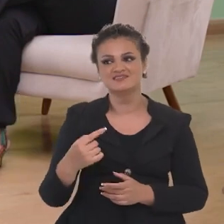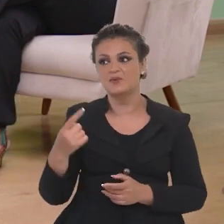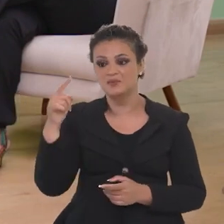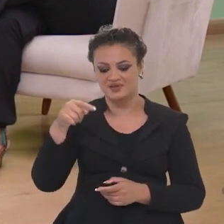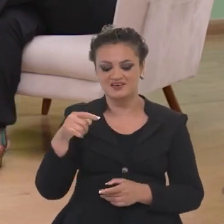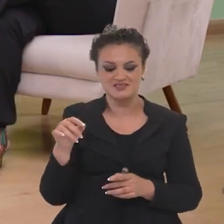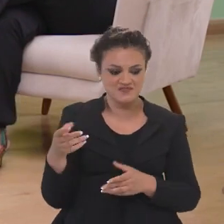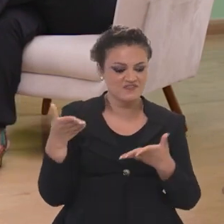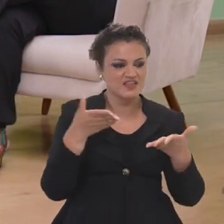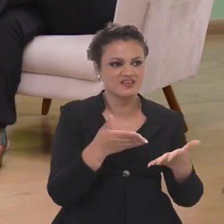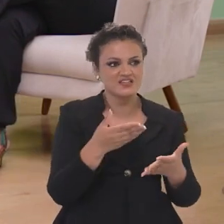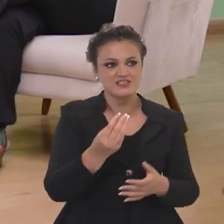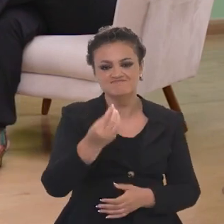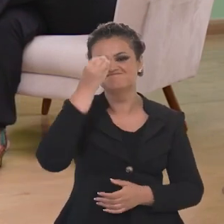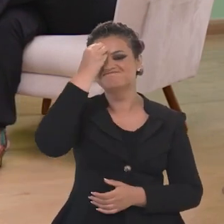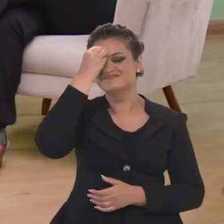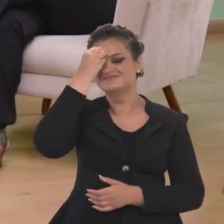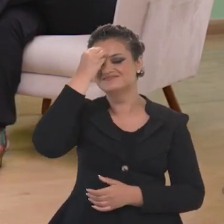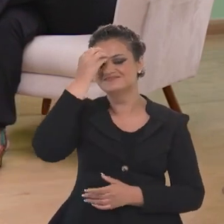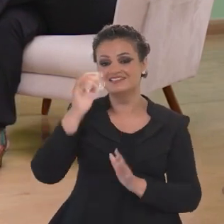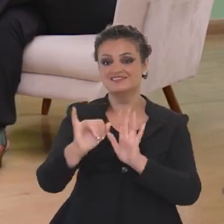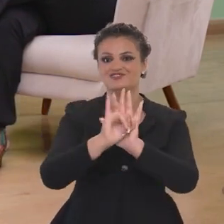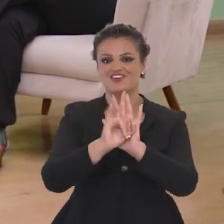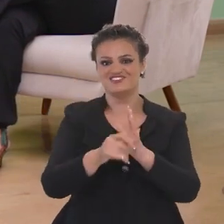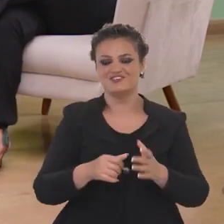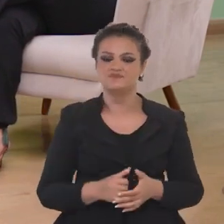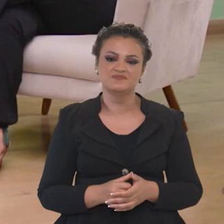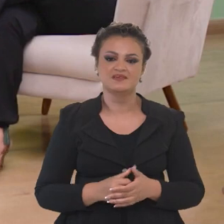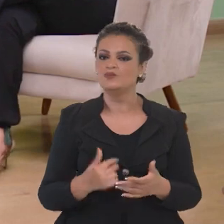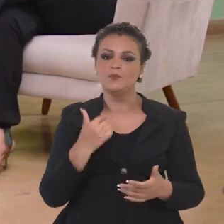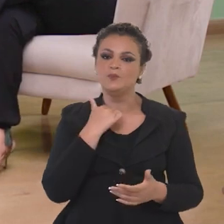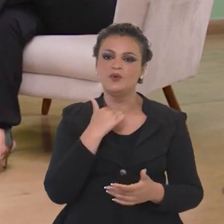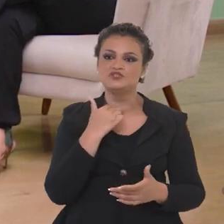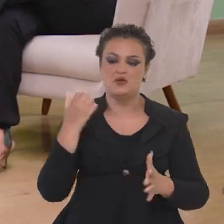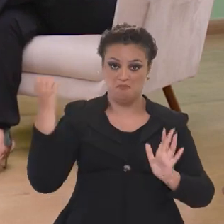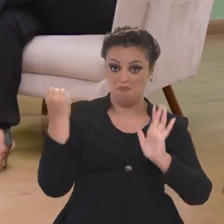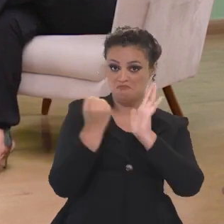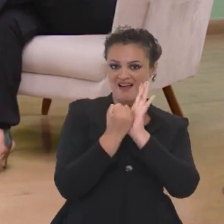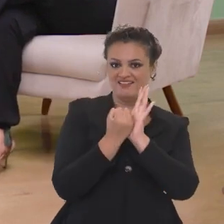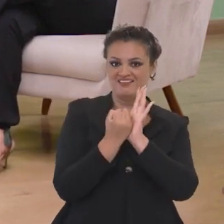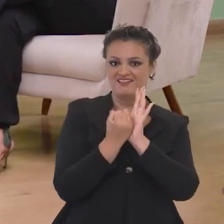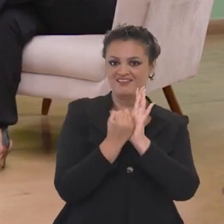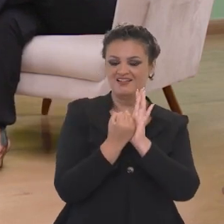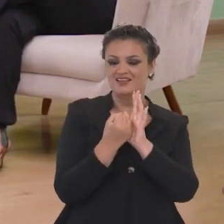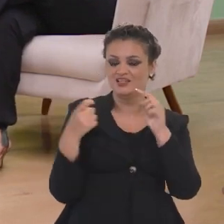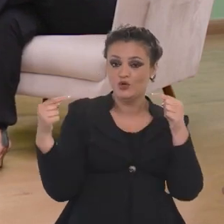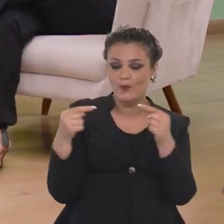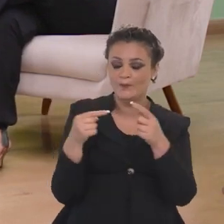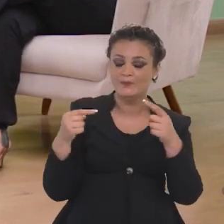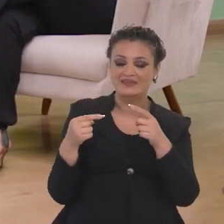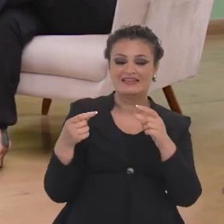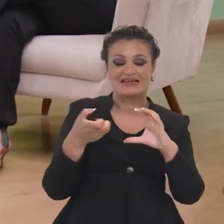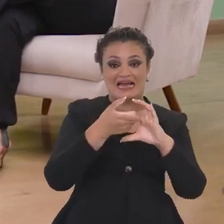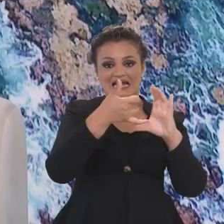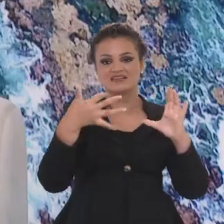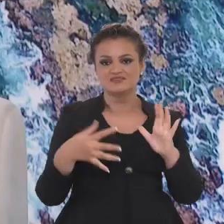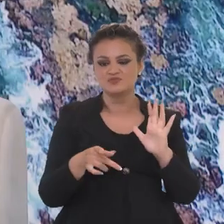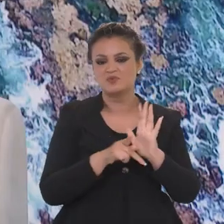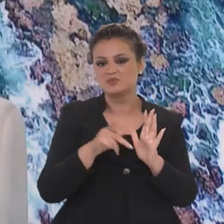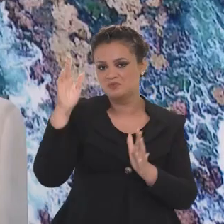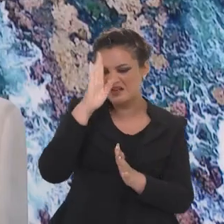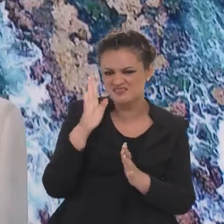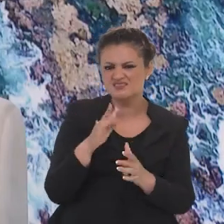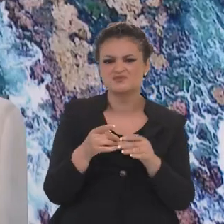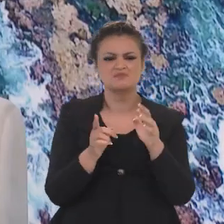Então, você não Construção de lembranças, A valorização da identidade. Exatamente. Então, você não pode pegar uma marca construída com conceito,